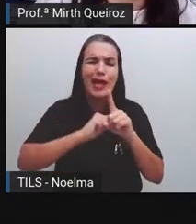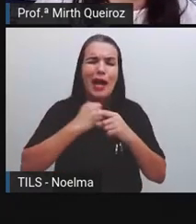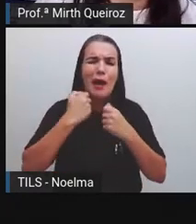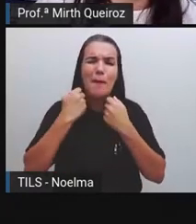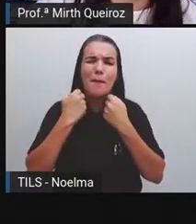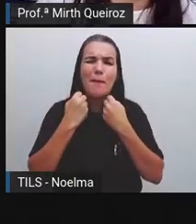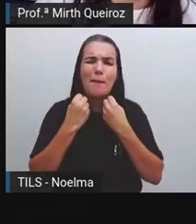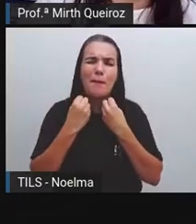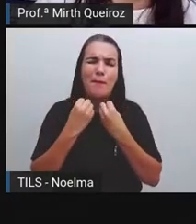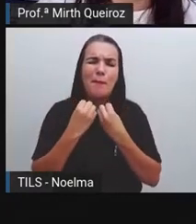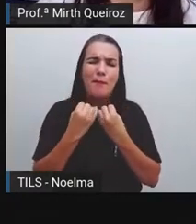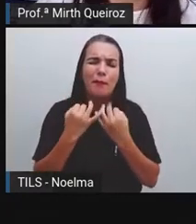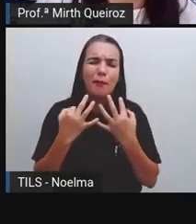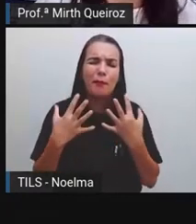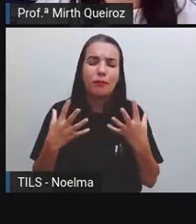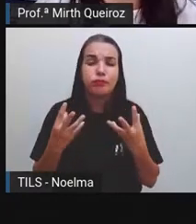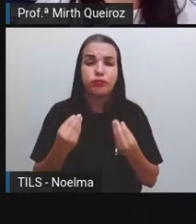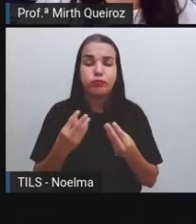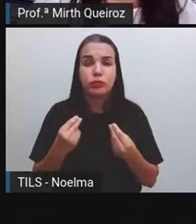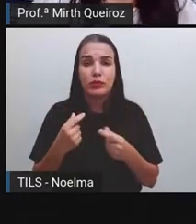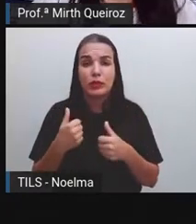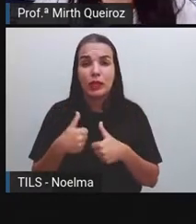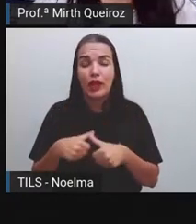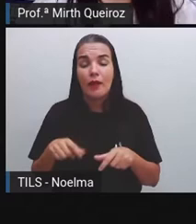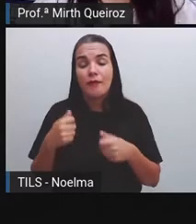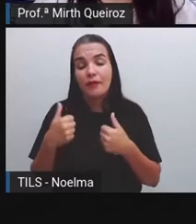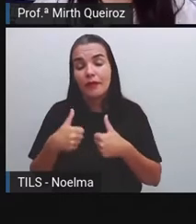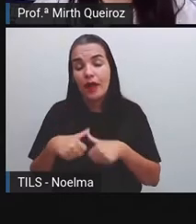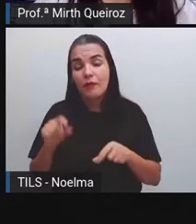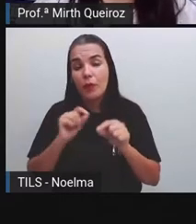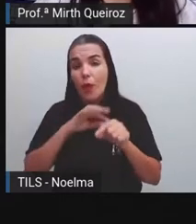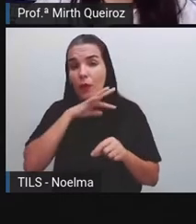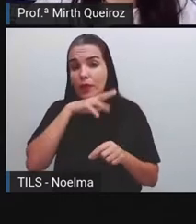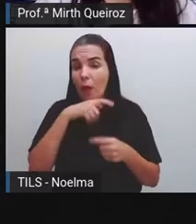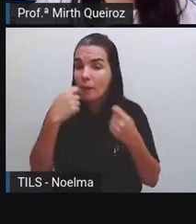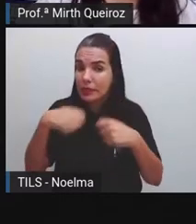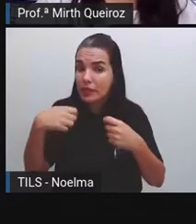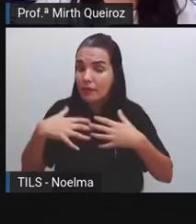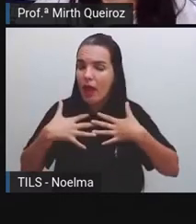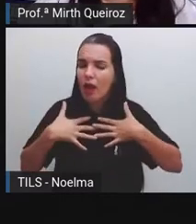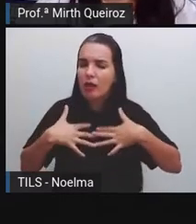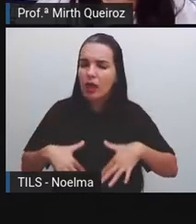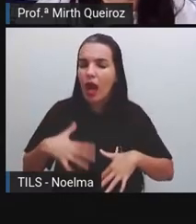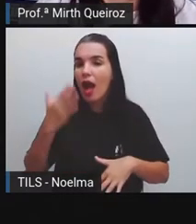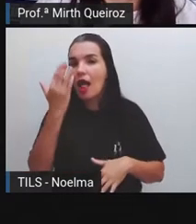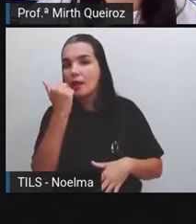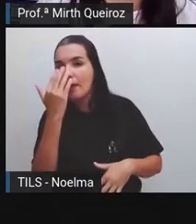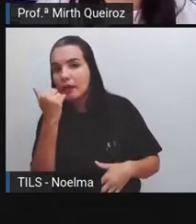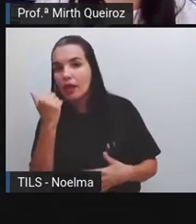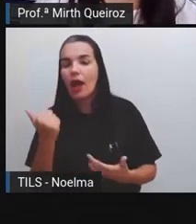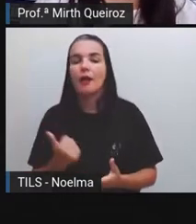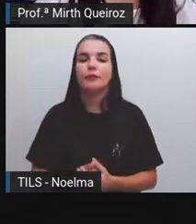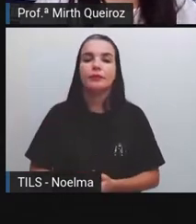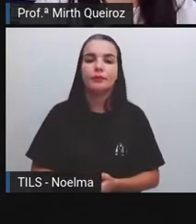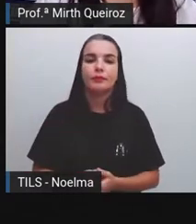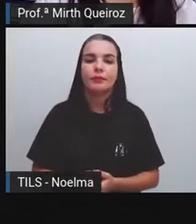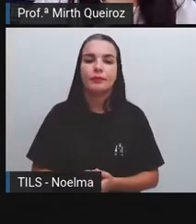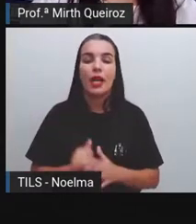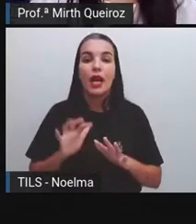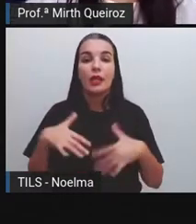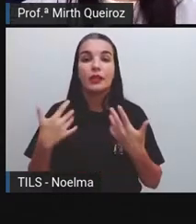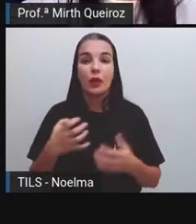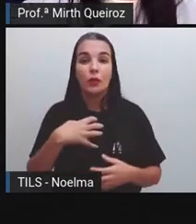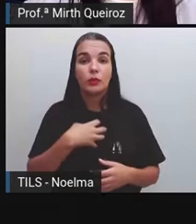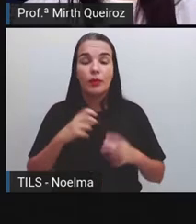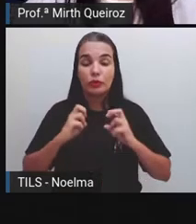precisavam parar para dormir, para se alimentar, e também para o animal descansar e se alimentar também, né? Os